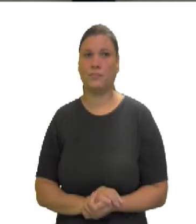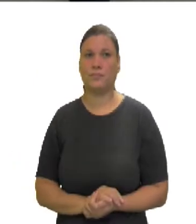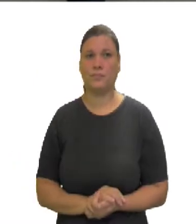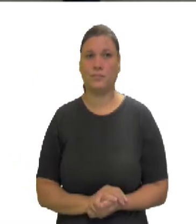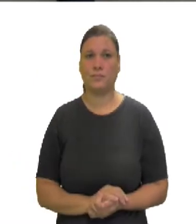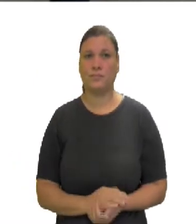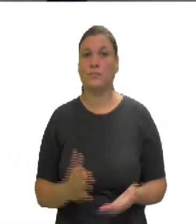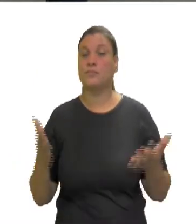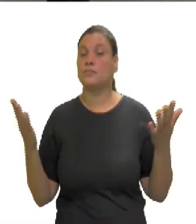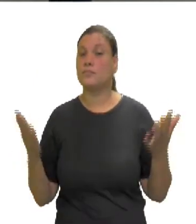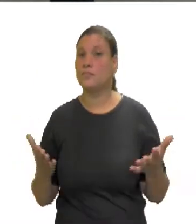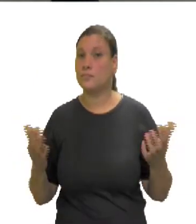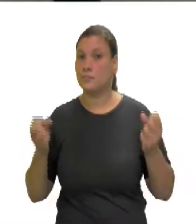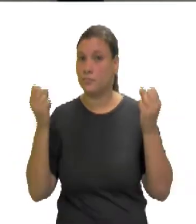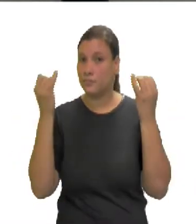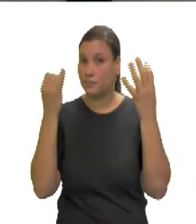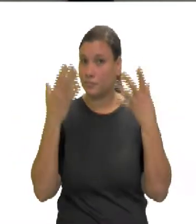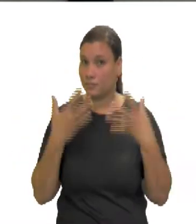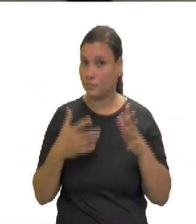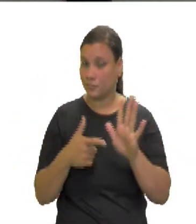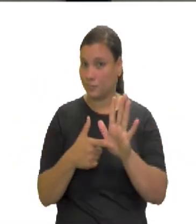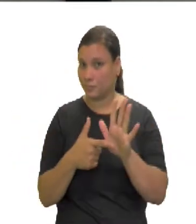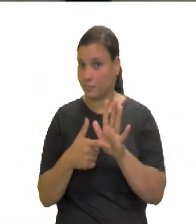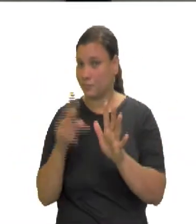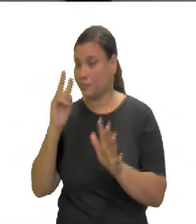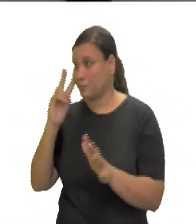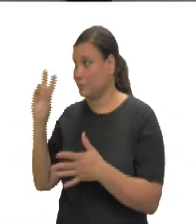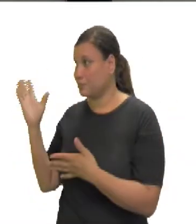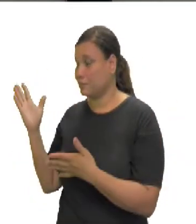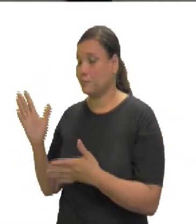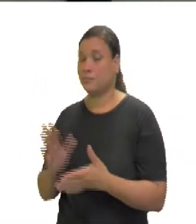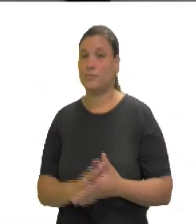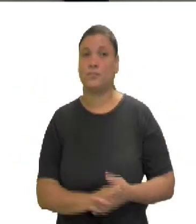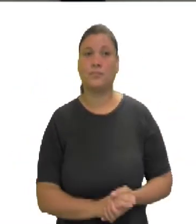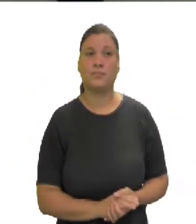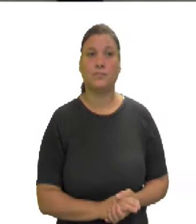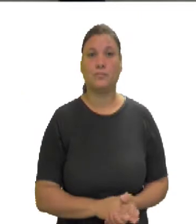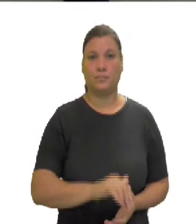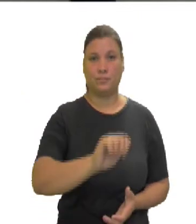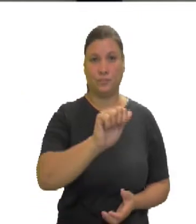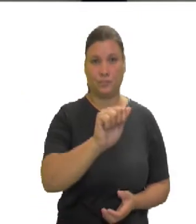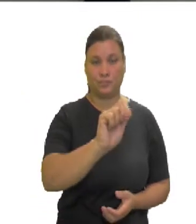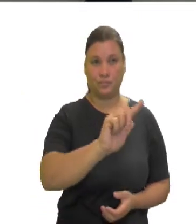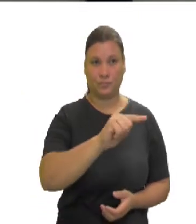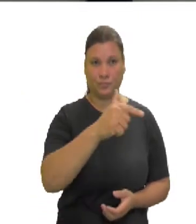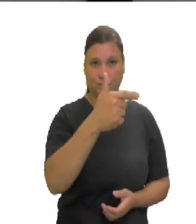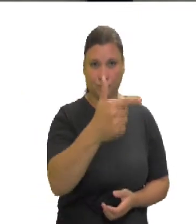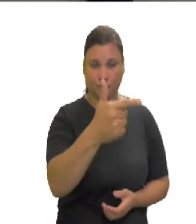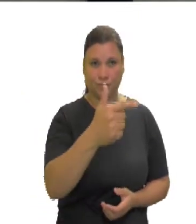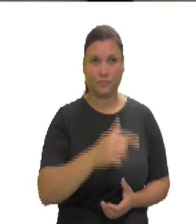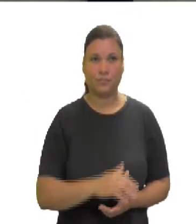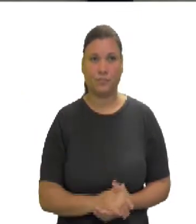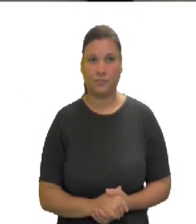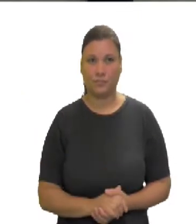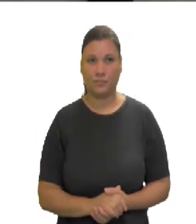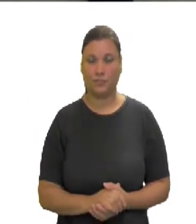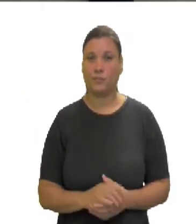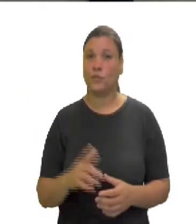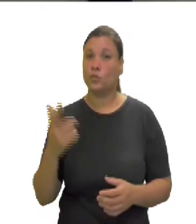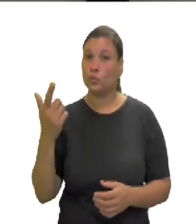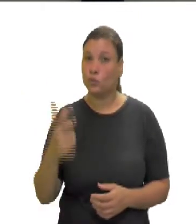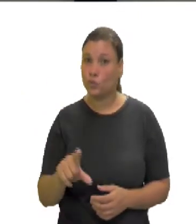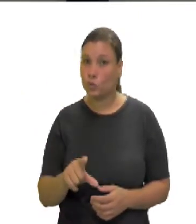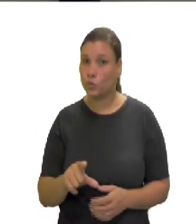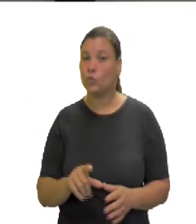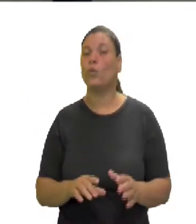Muito fácil. Então eu tenho A ao quadrado, A vezes raiz